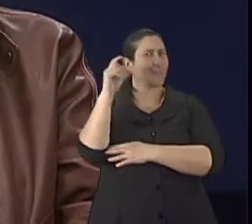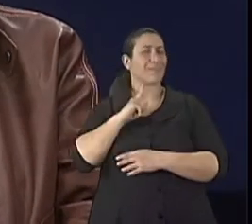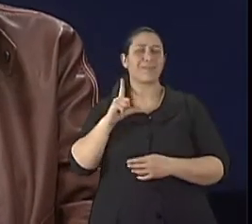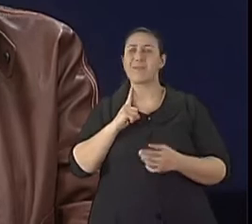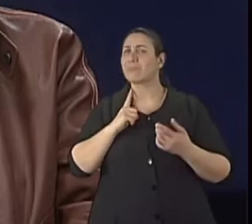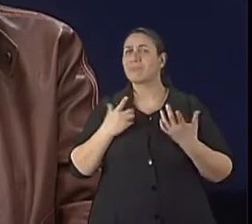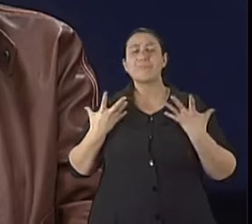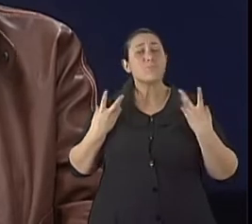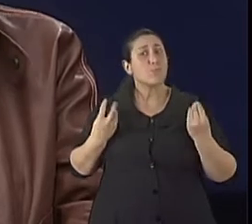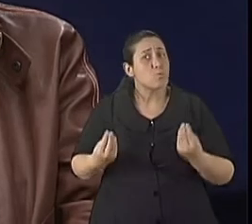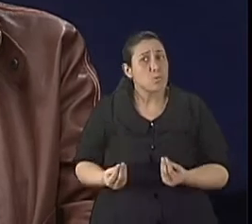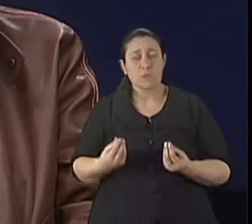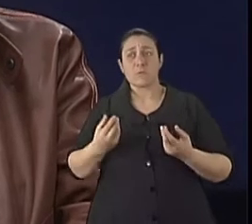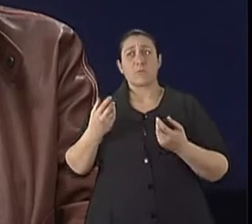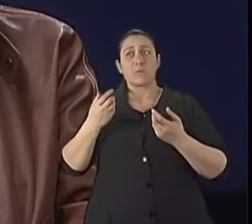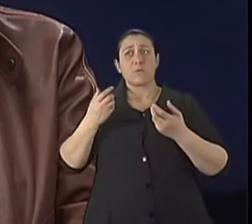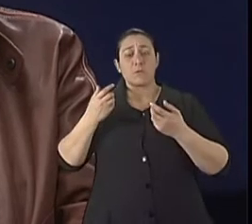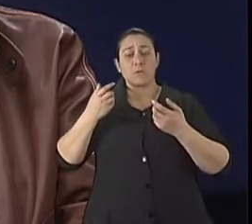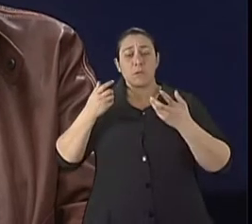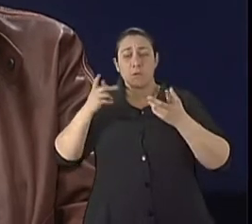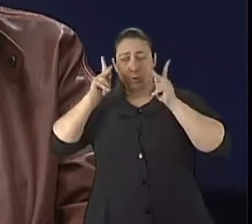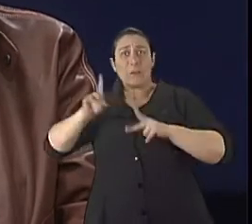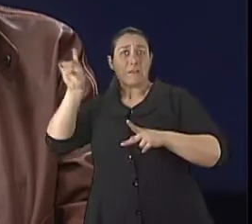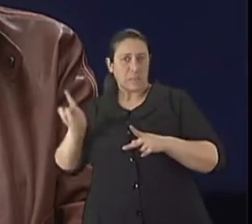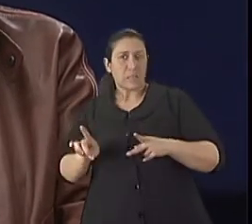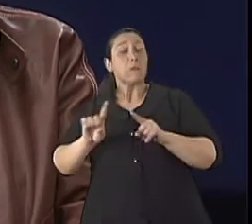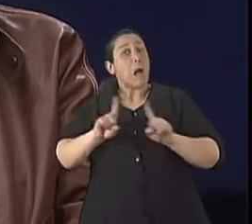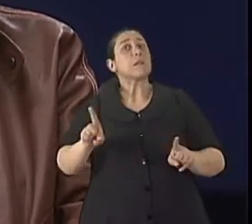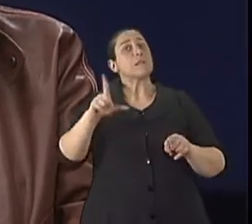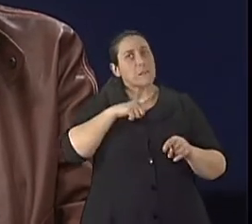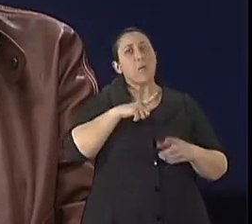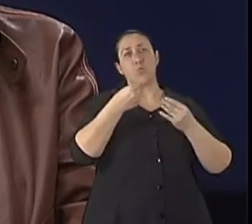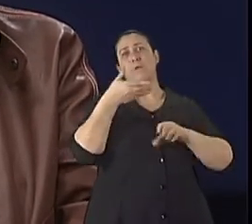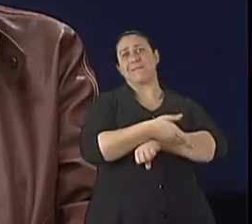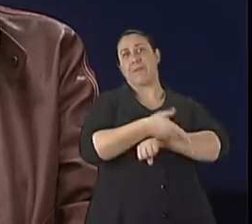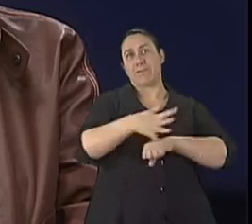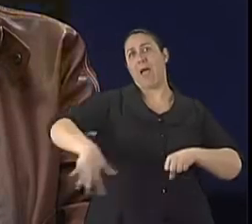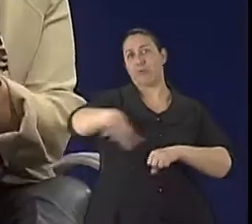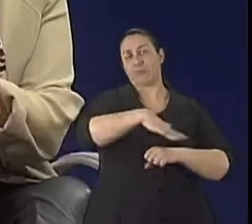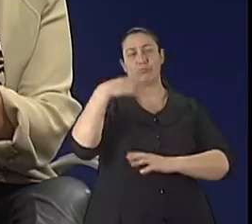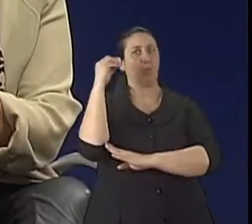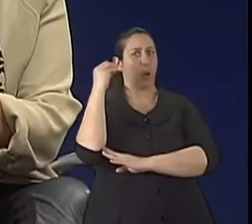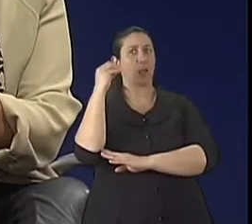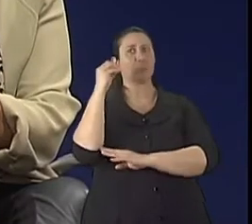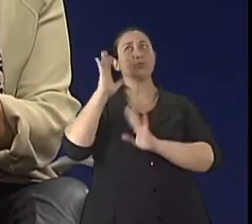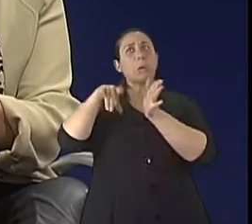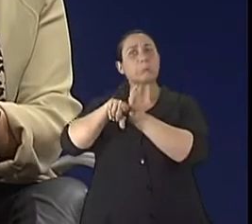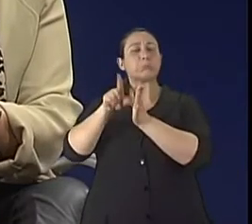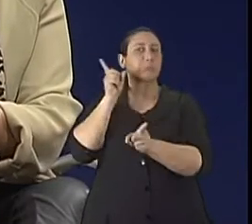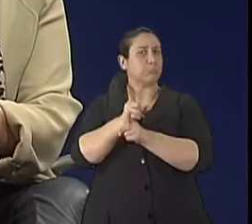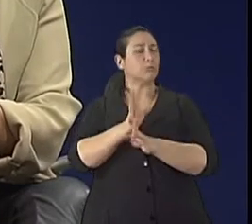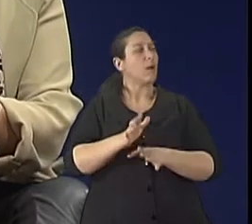acessibilidade próxima às residências. Porque isso é um ganho muito fantástico. Só para a gente encerrar esse